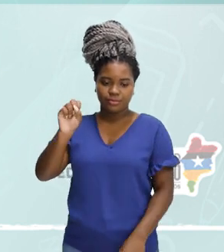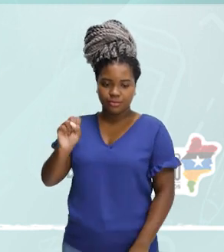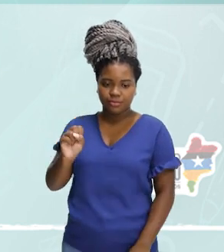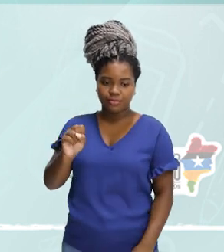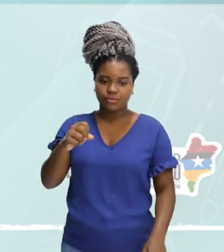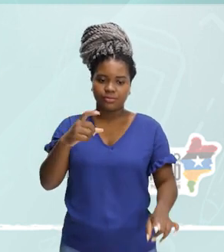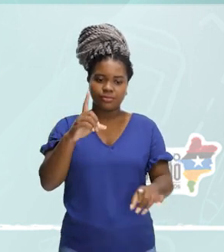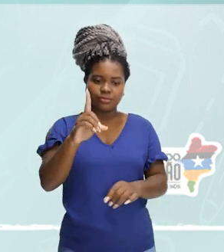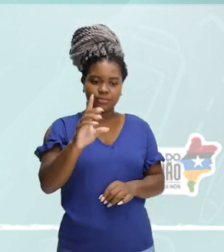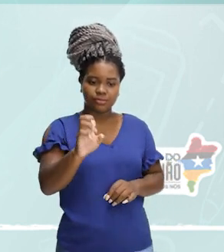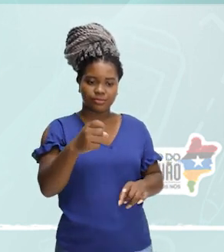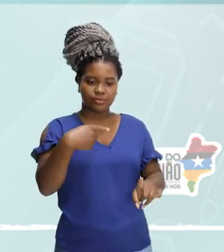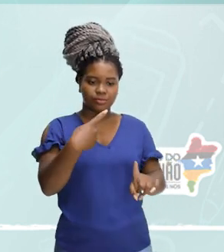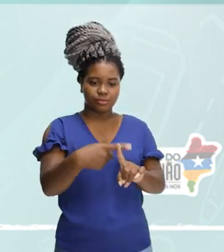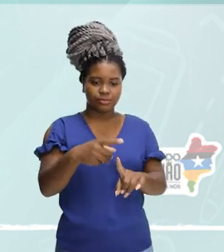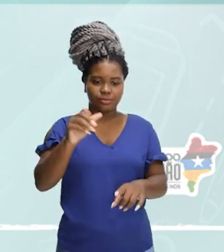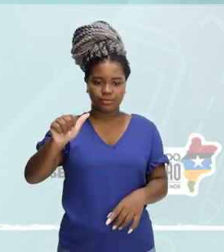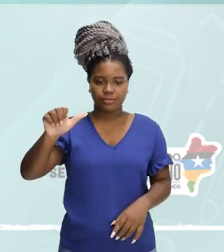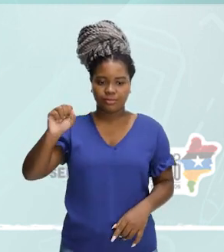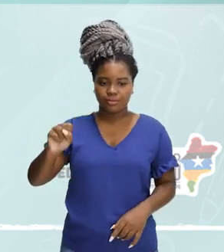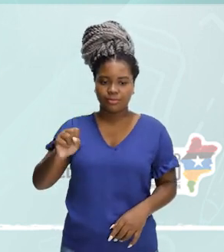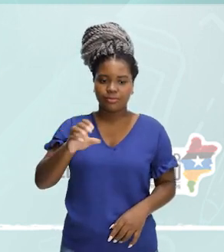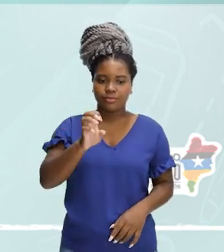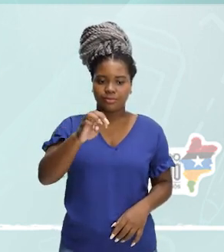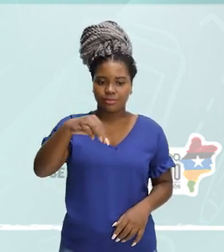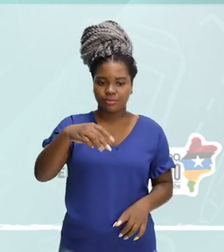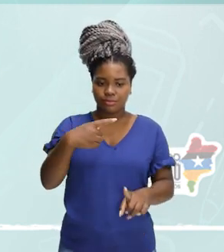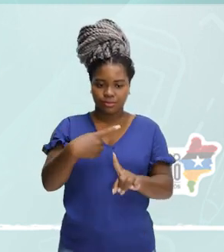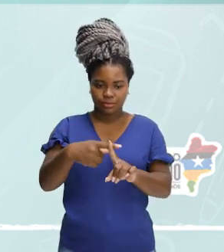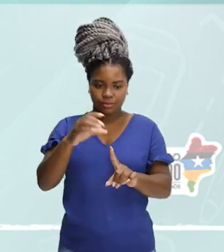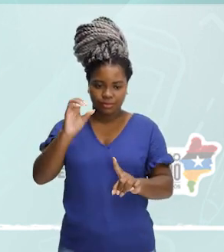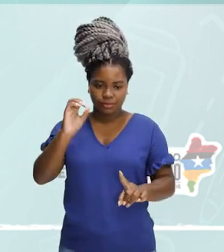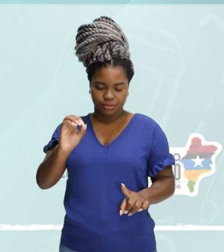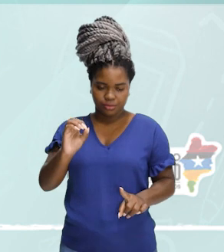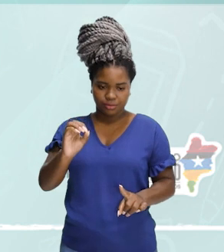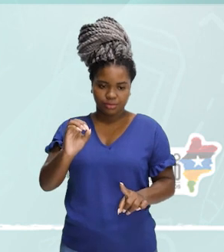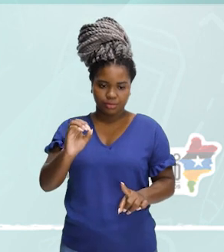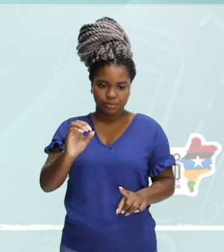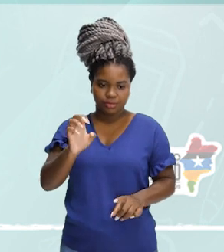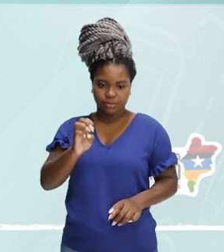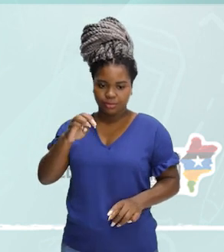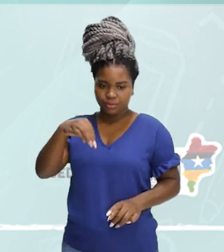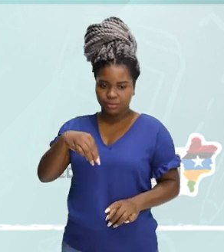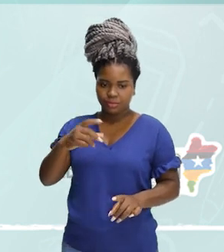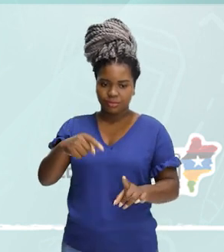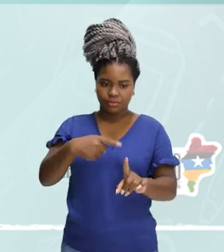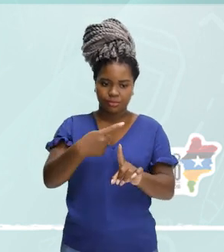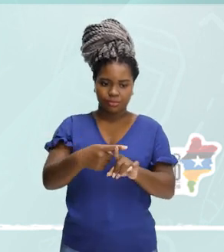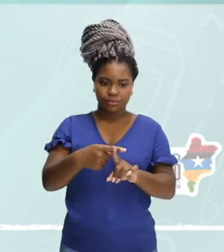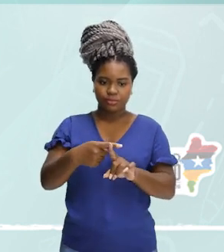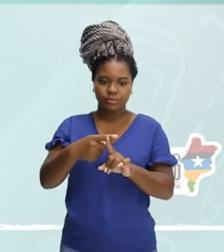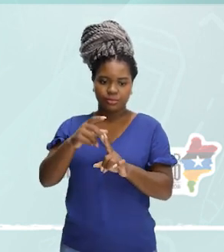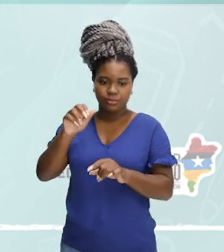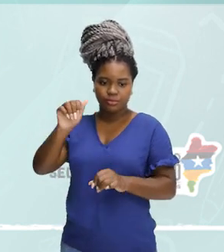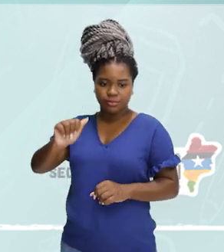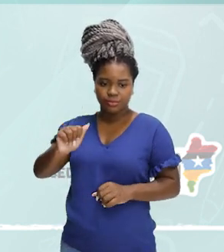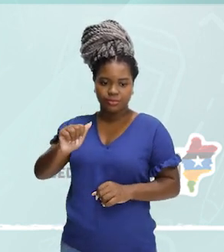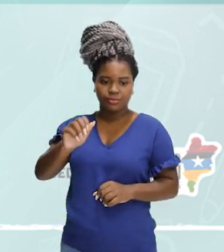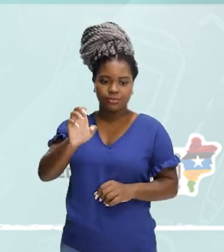De las, das. En el, no. En la, na.